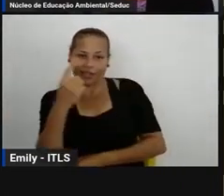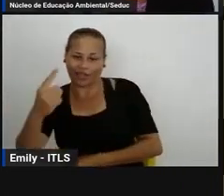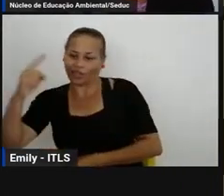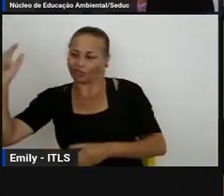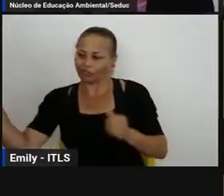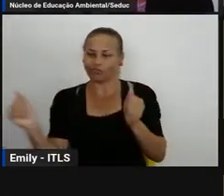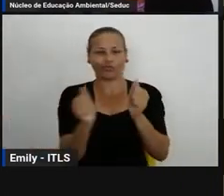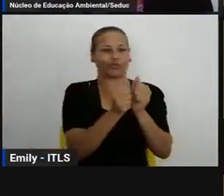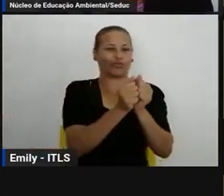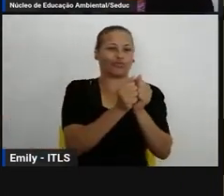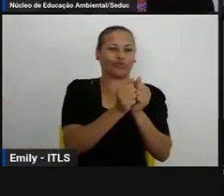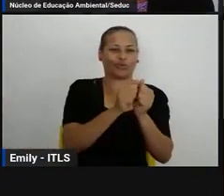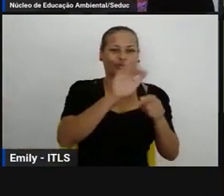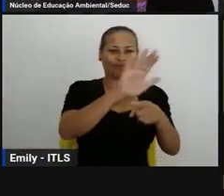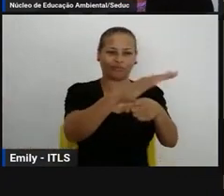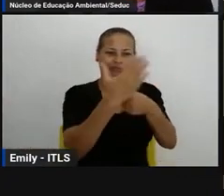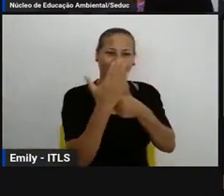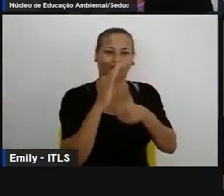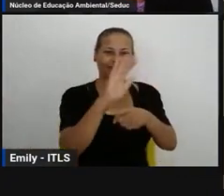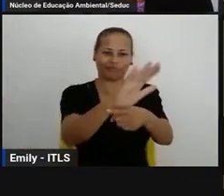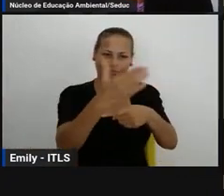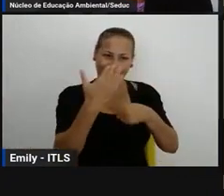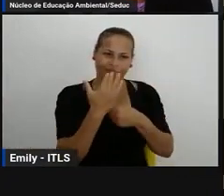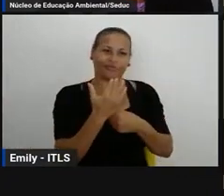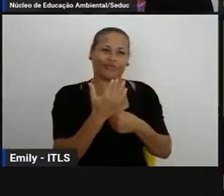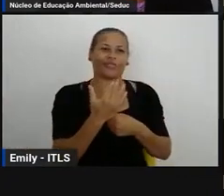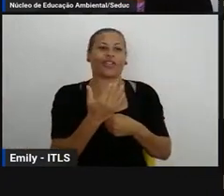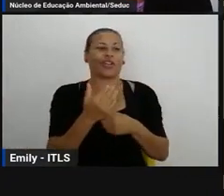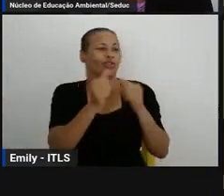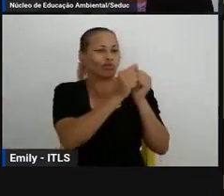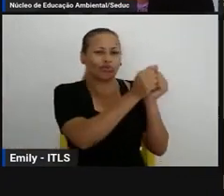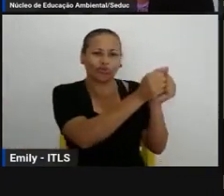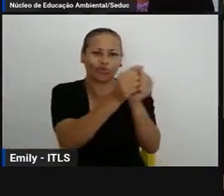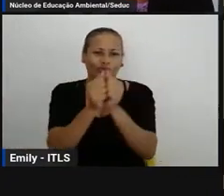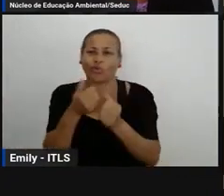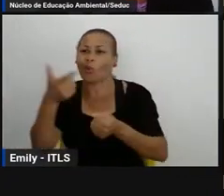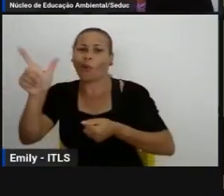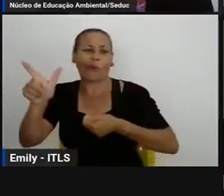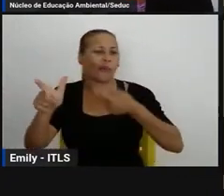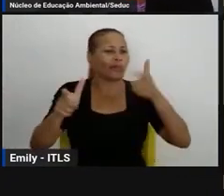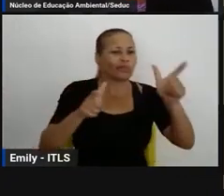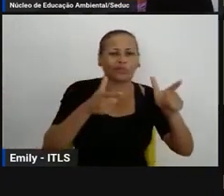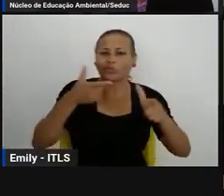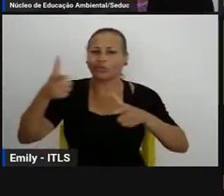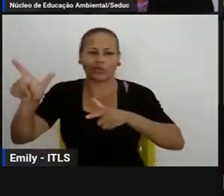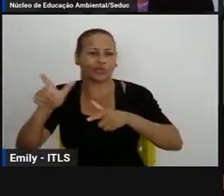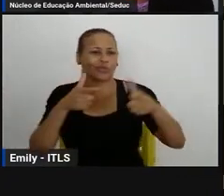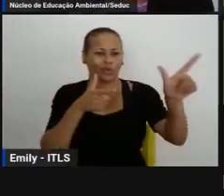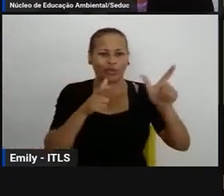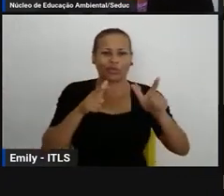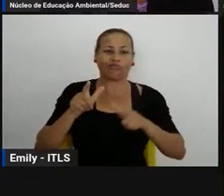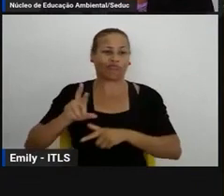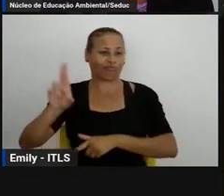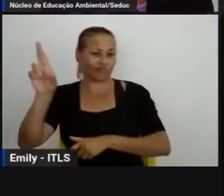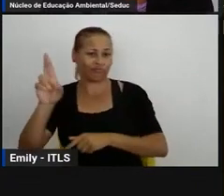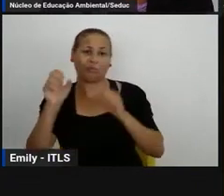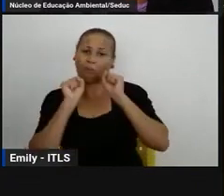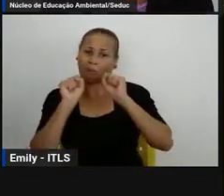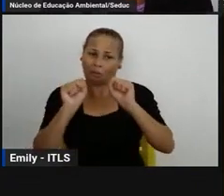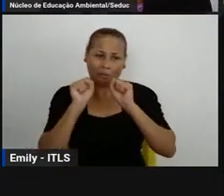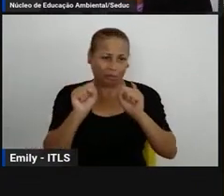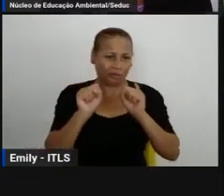dentro ainda da educação ambiental nós estamos formando parcerias com outras secretarias municipais e outros parceiros